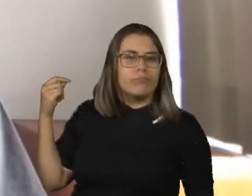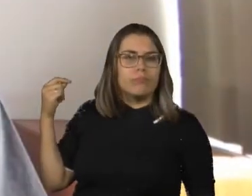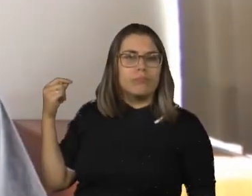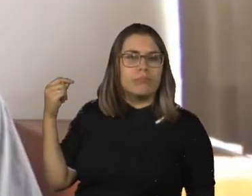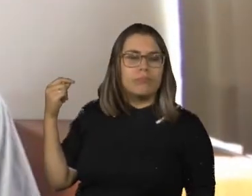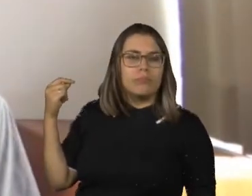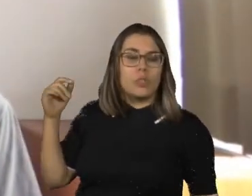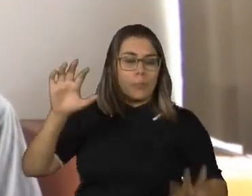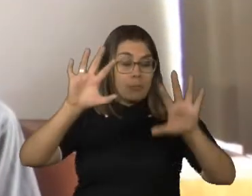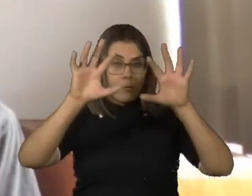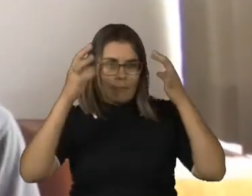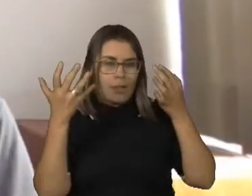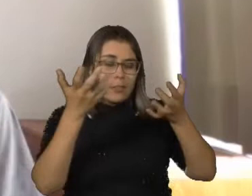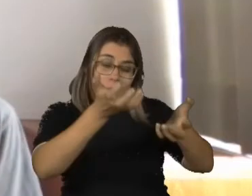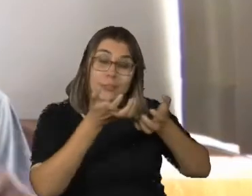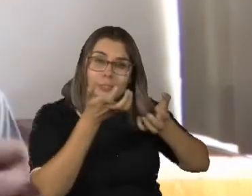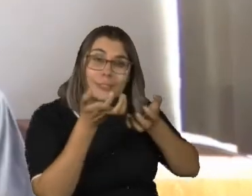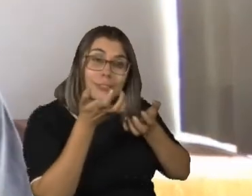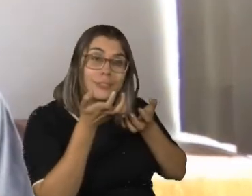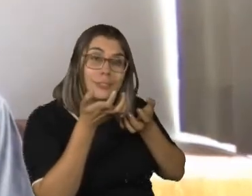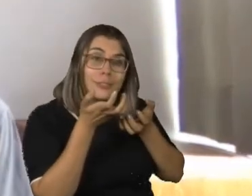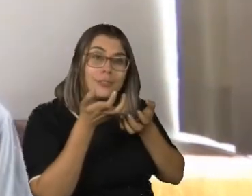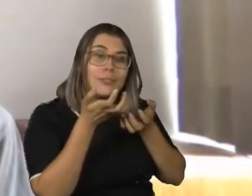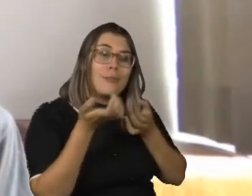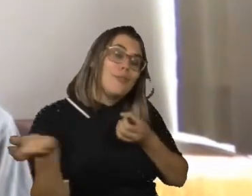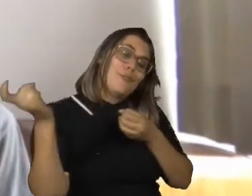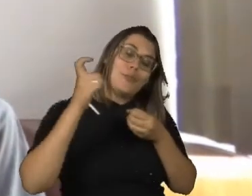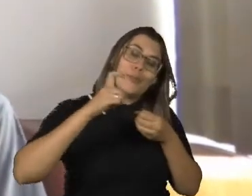depois de uma festa, eles pediram um táxi para voltar para casa.